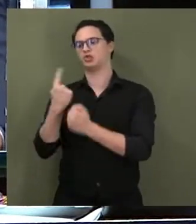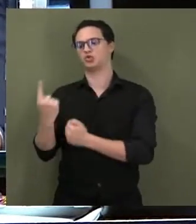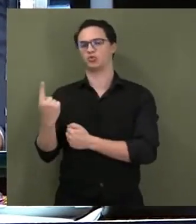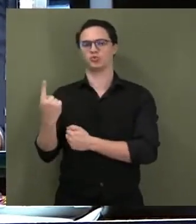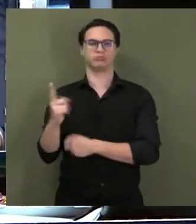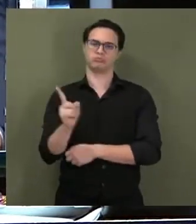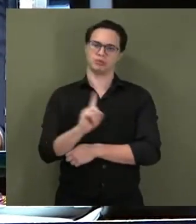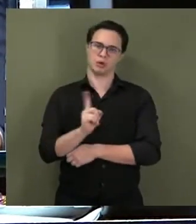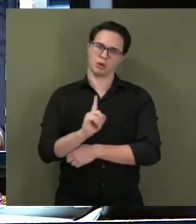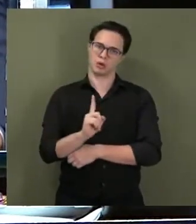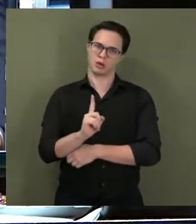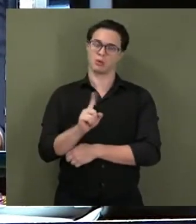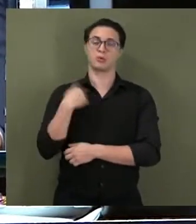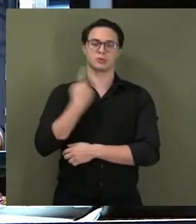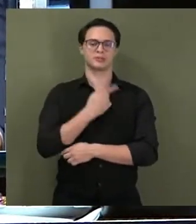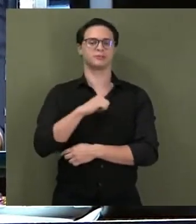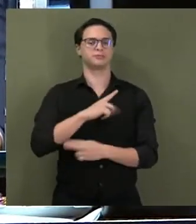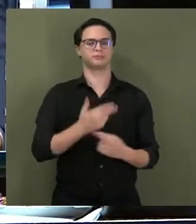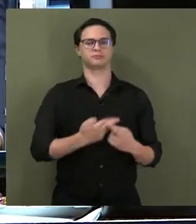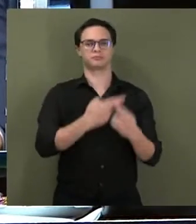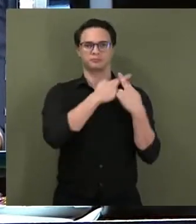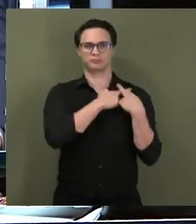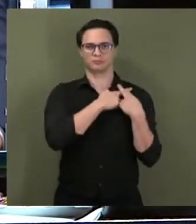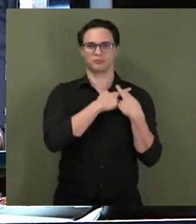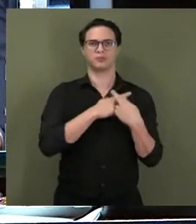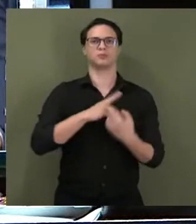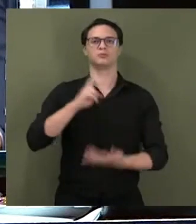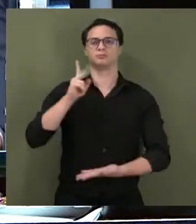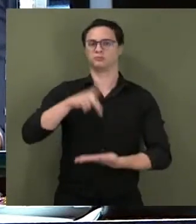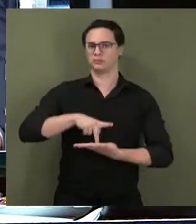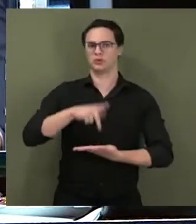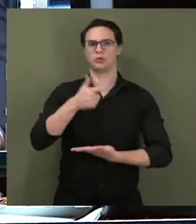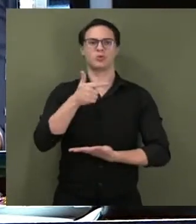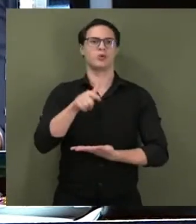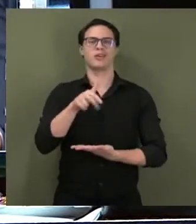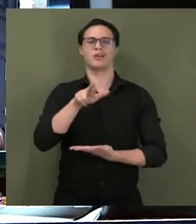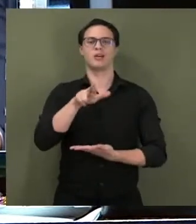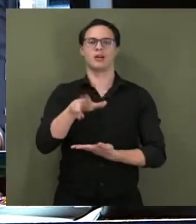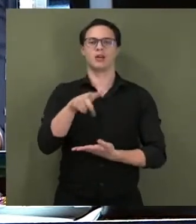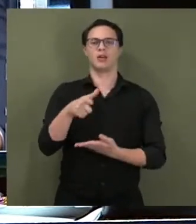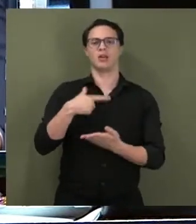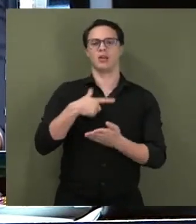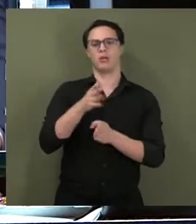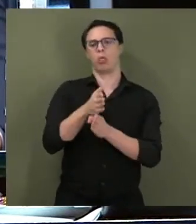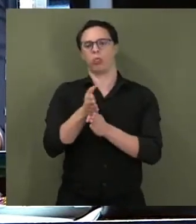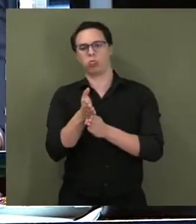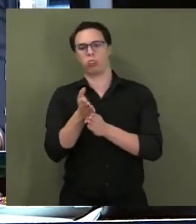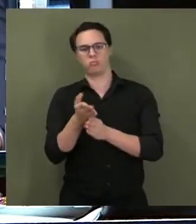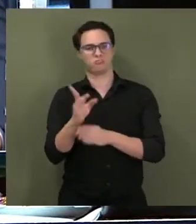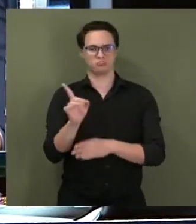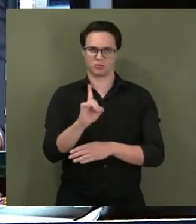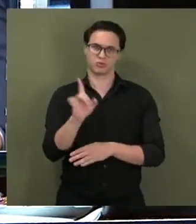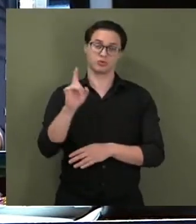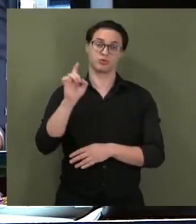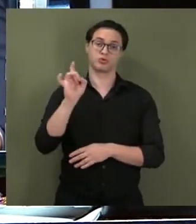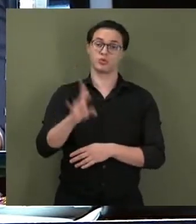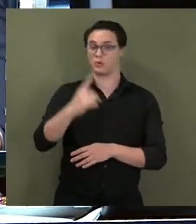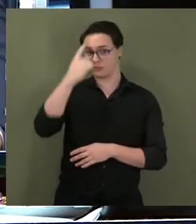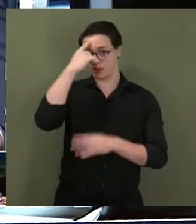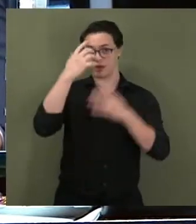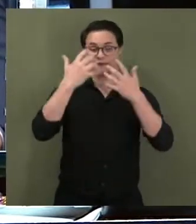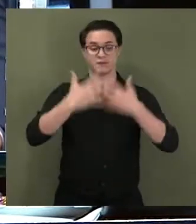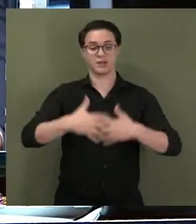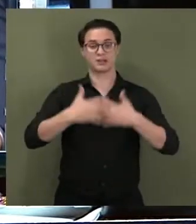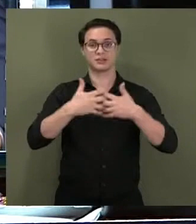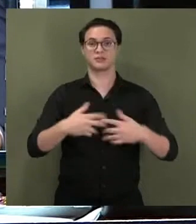e a responsabilidade em relação a um tema dessa natureza. Verdadeiramente, não há um lado de minha parte. Apenas uma reflexão que reputo responsável